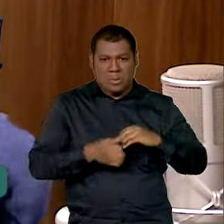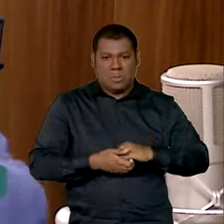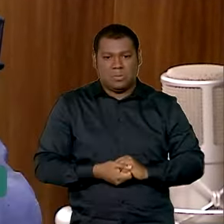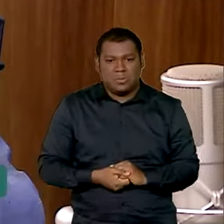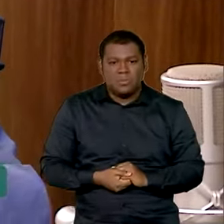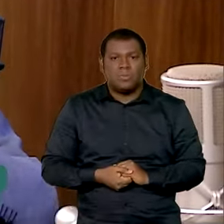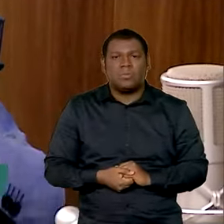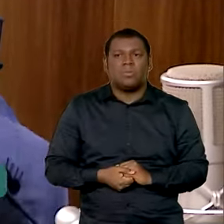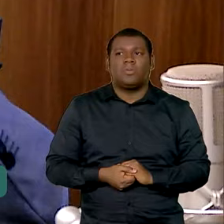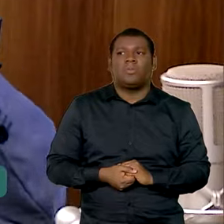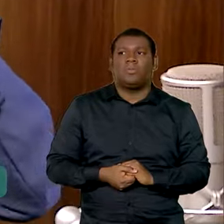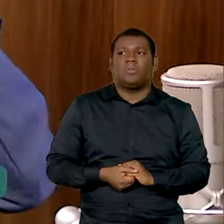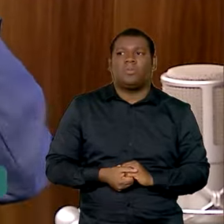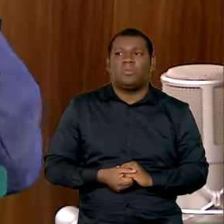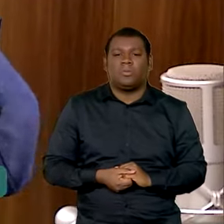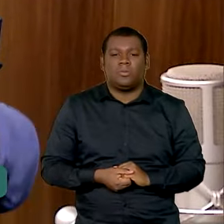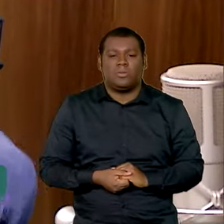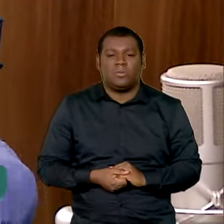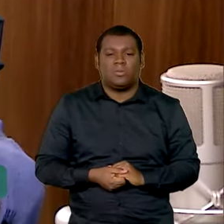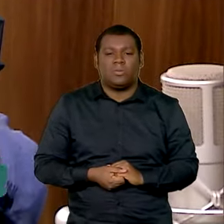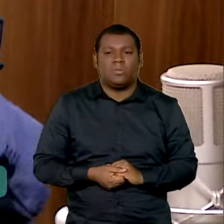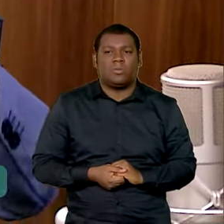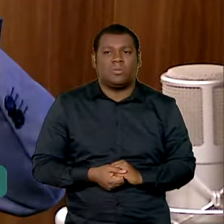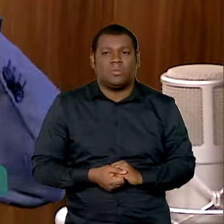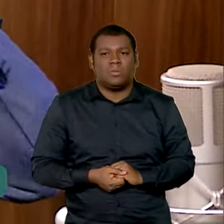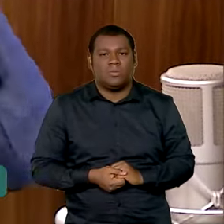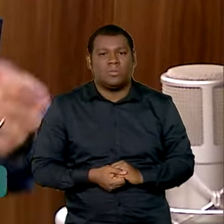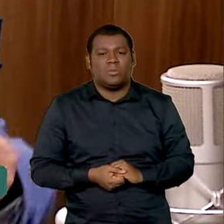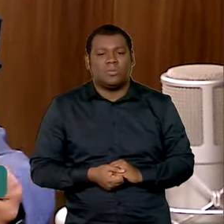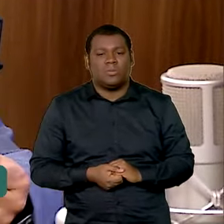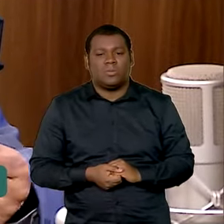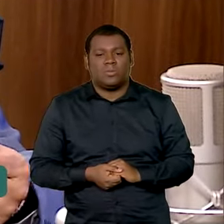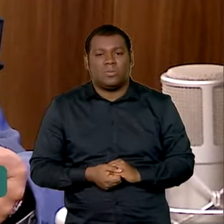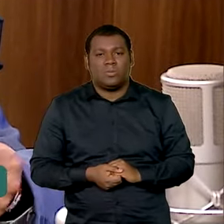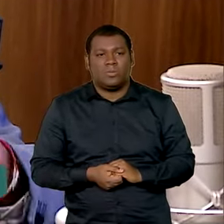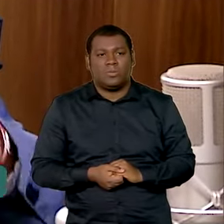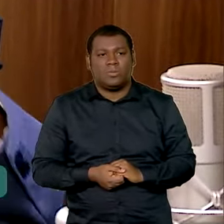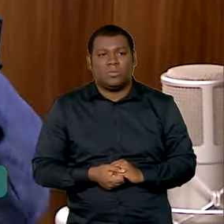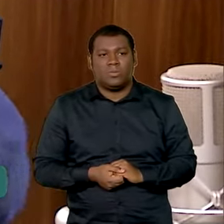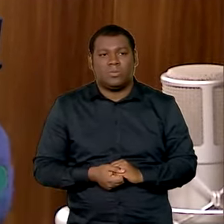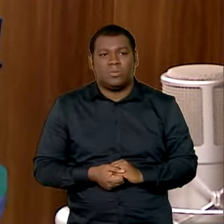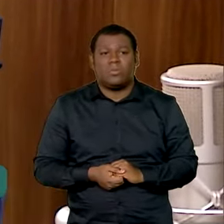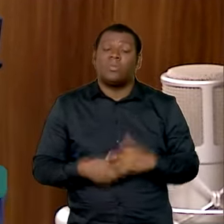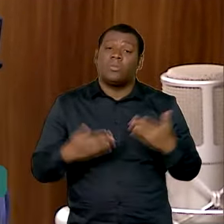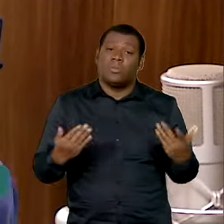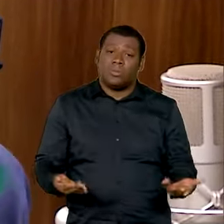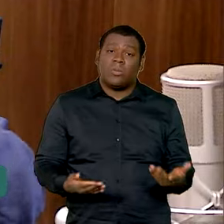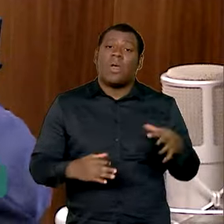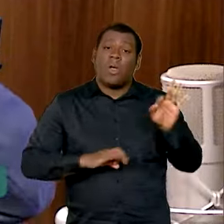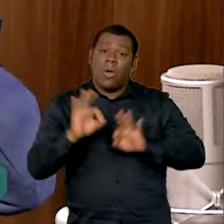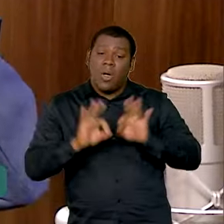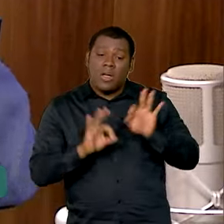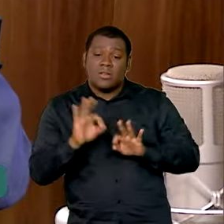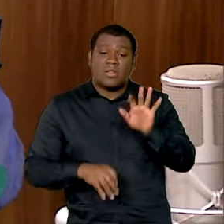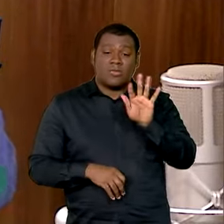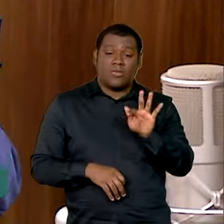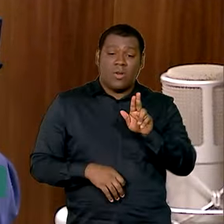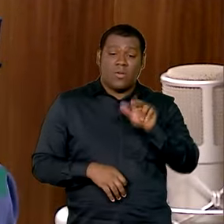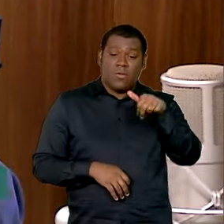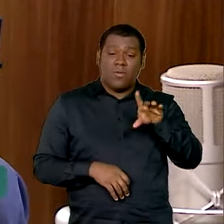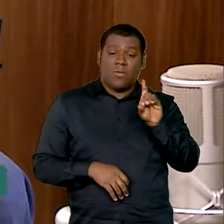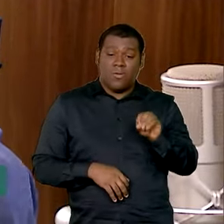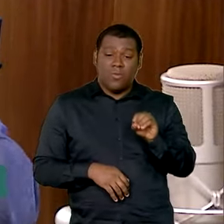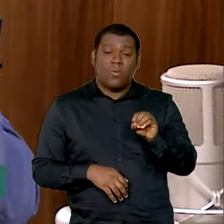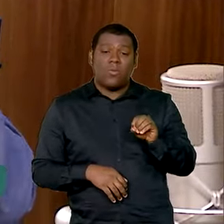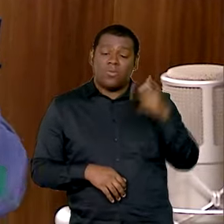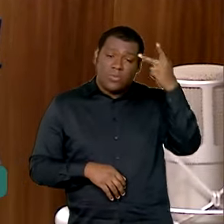aval não ter quem avalize não ter garantias para chegar no banco então nós vamos construindo um fundo de aval para